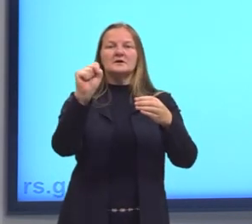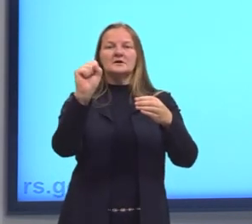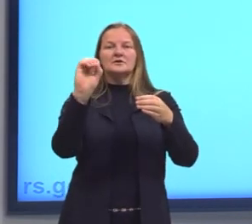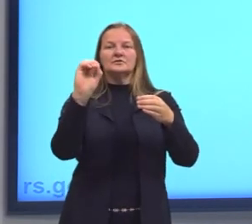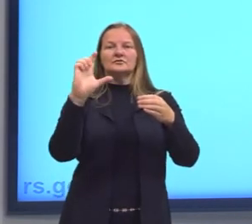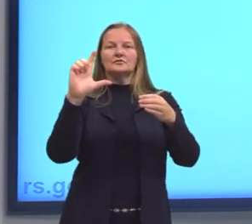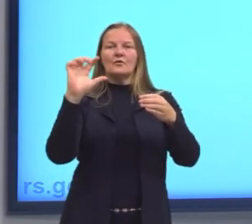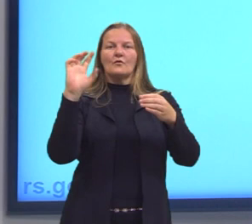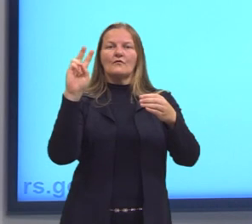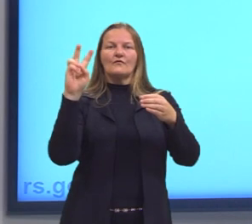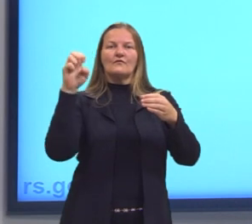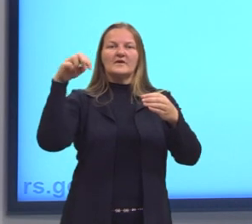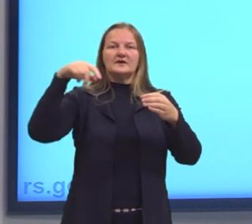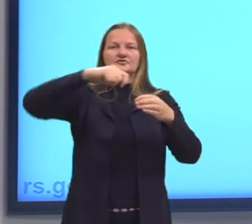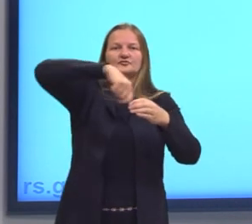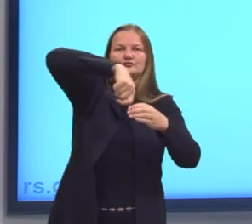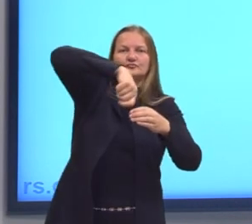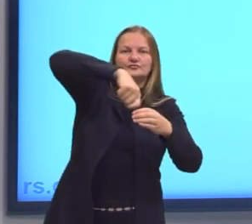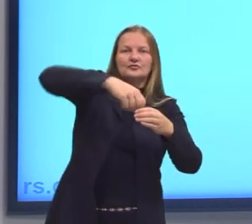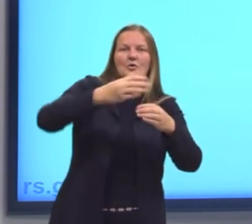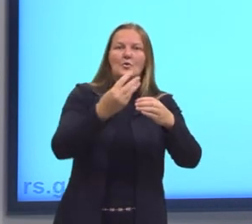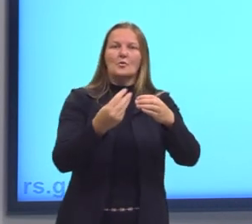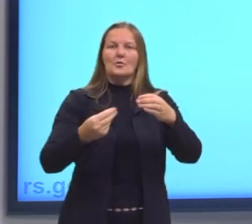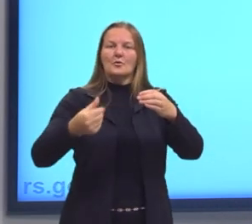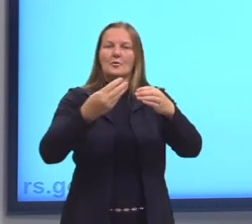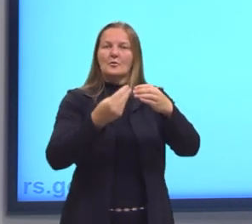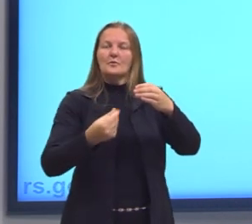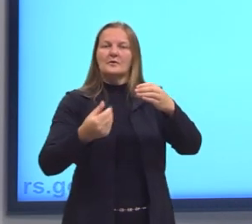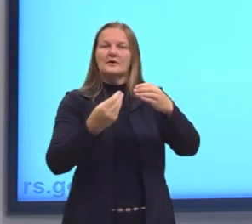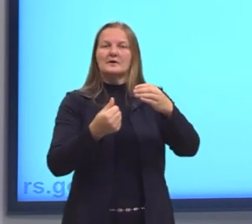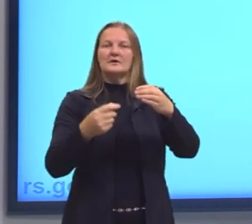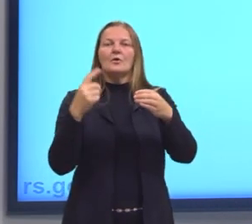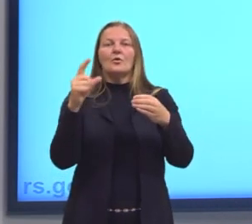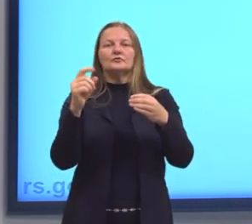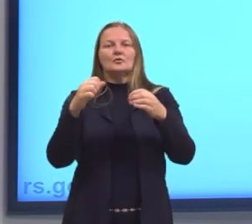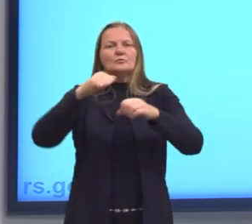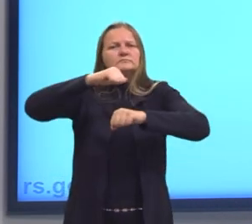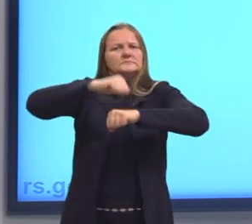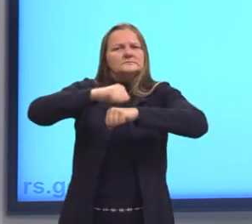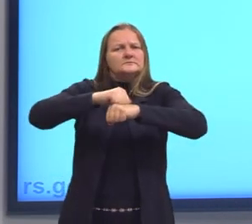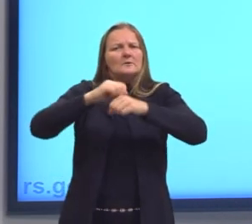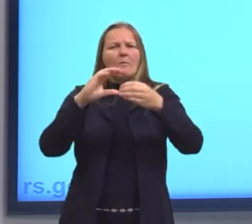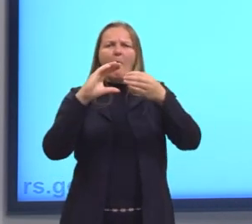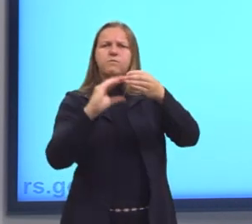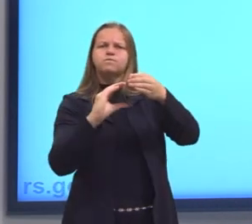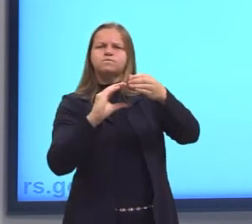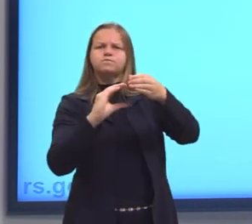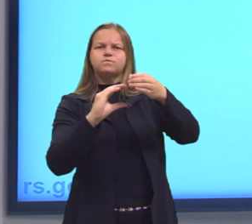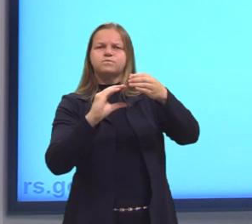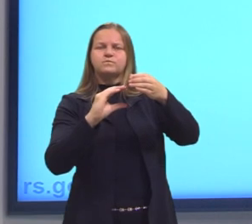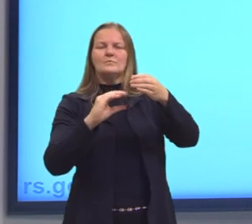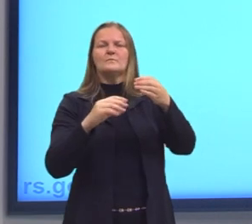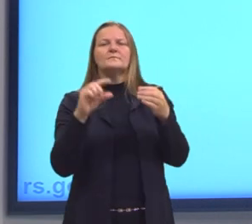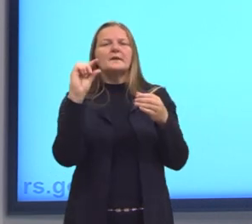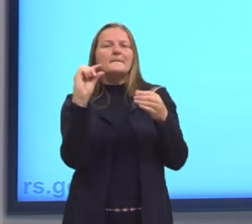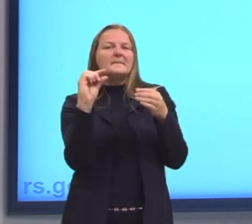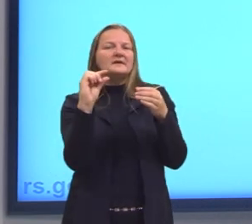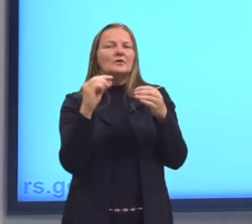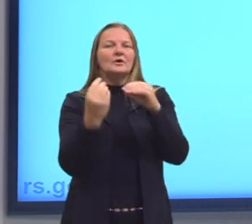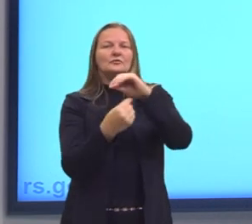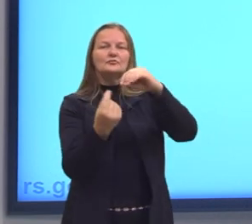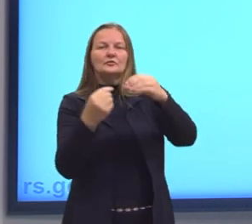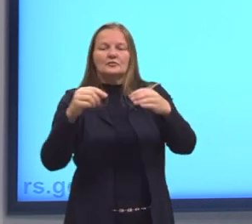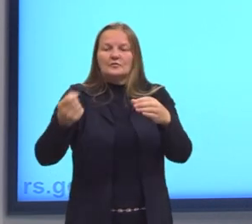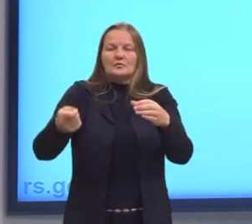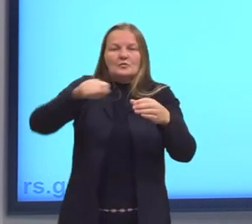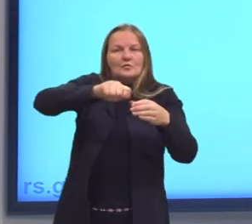em maior quantidade. E o agente disperso é o soluto, em menor quantidade. Aqui